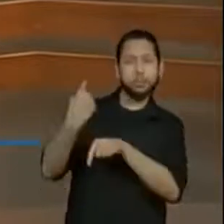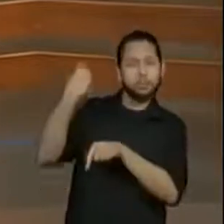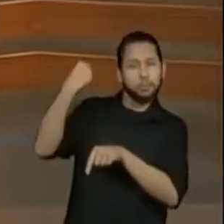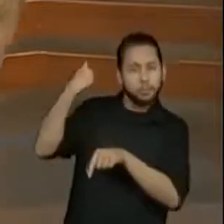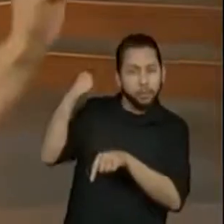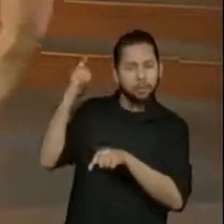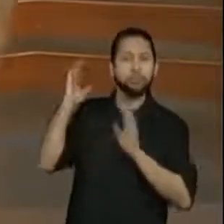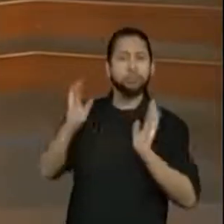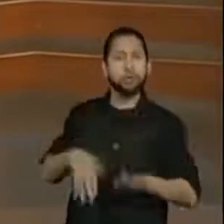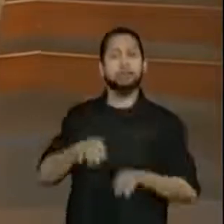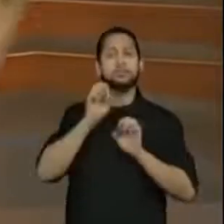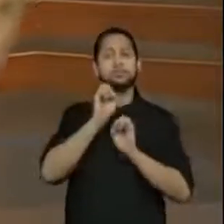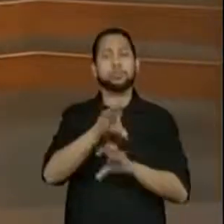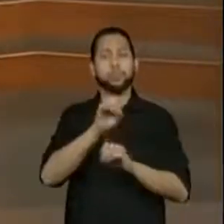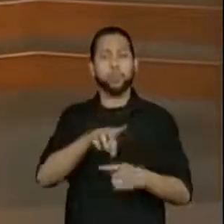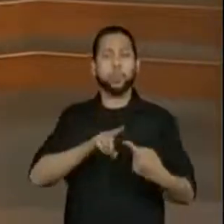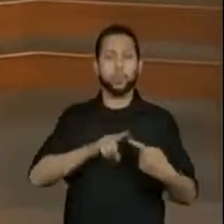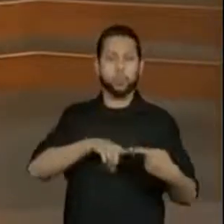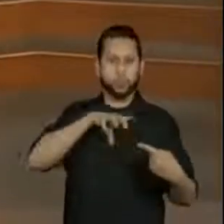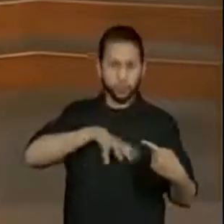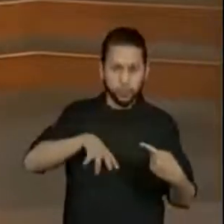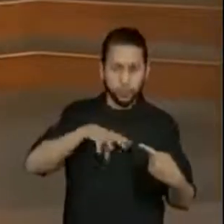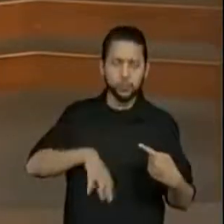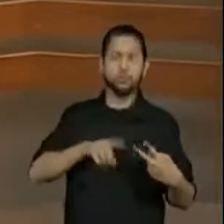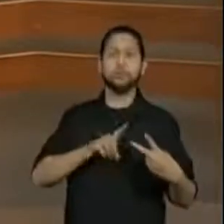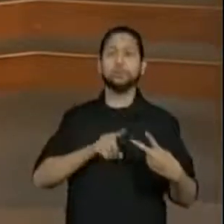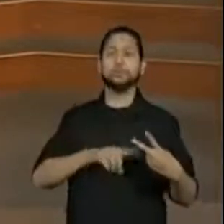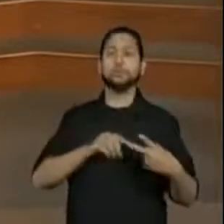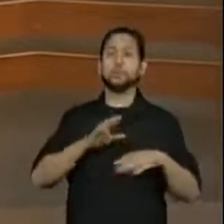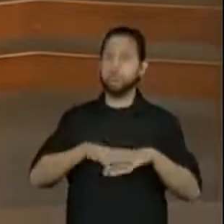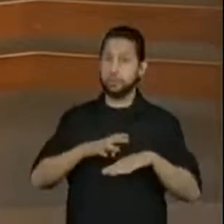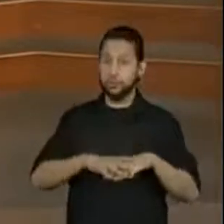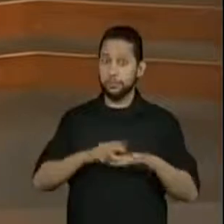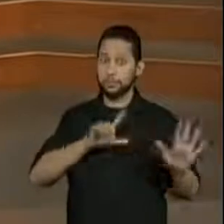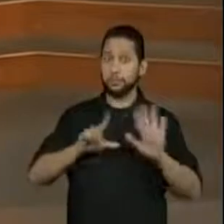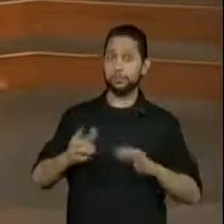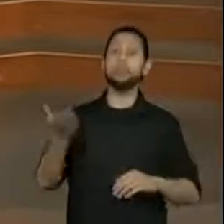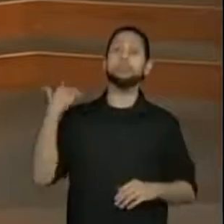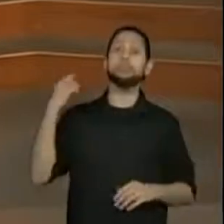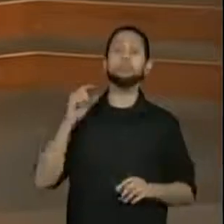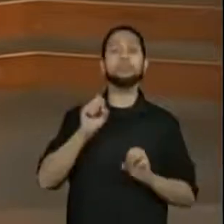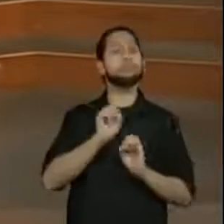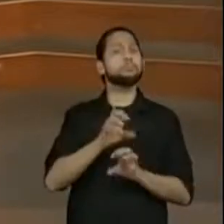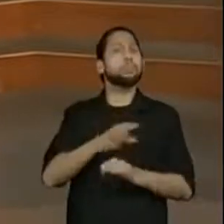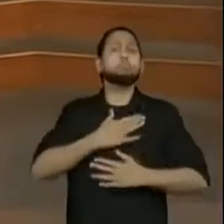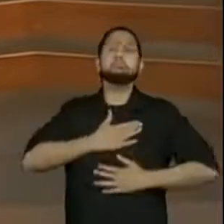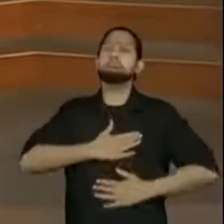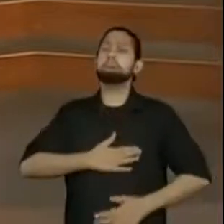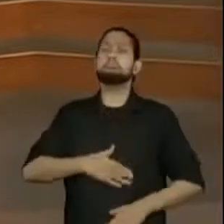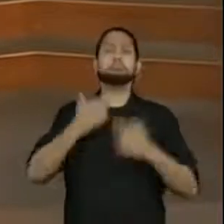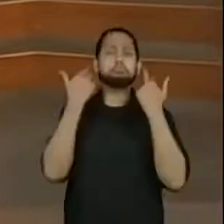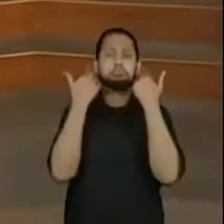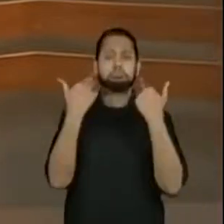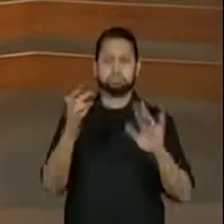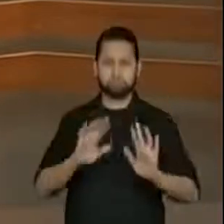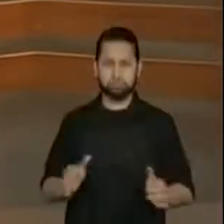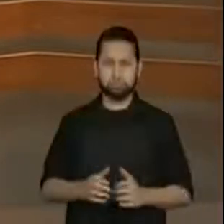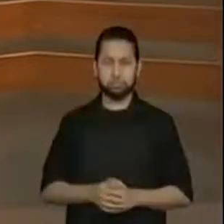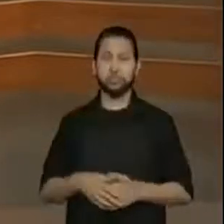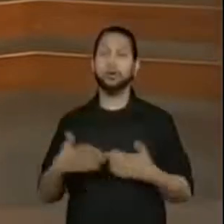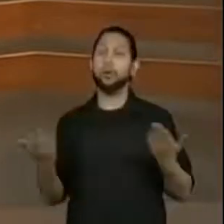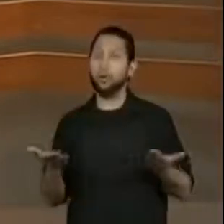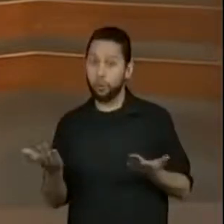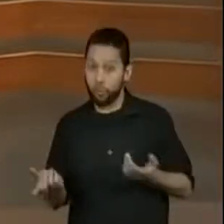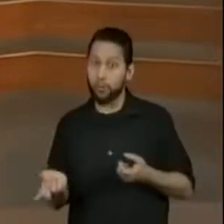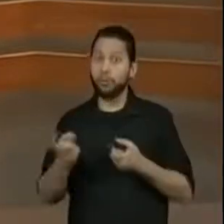uma de português, uma de matemática e seguimos na semana passada com a semana regular, ok? Voltamos agora com o